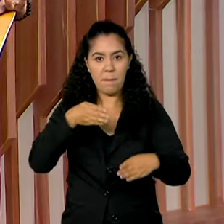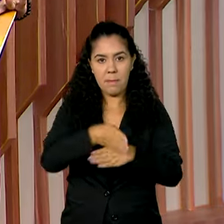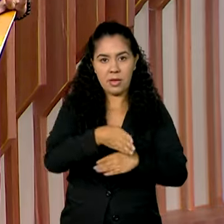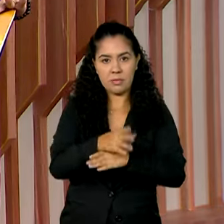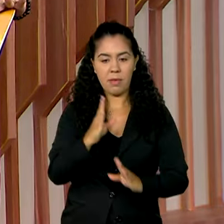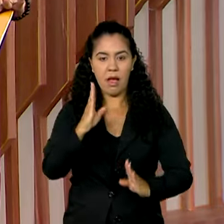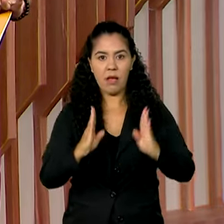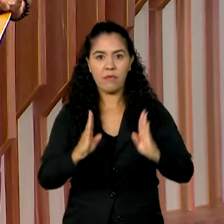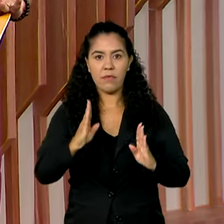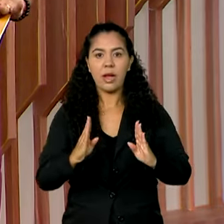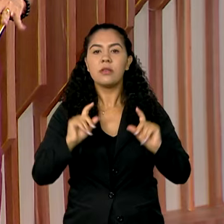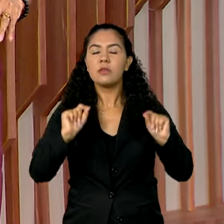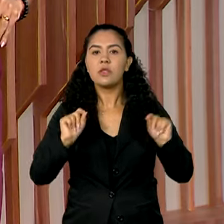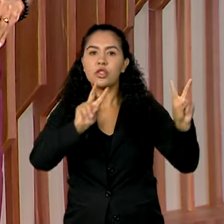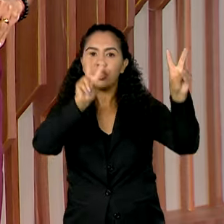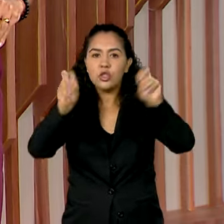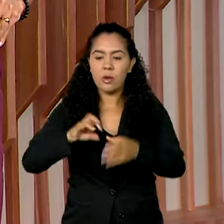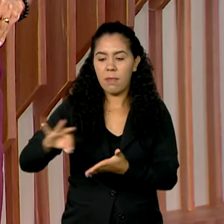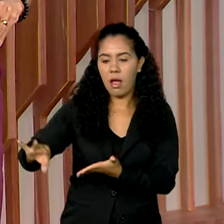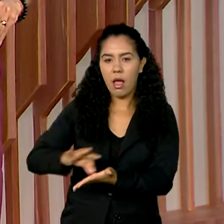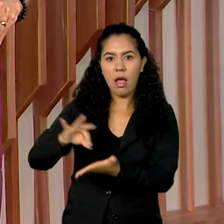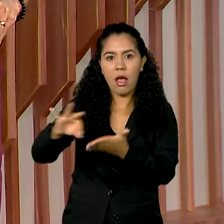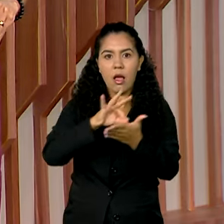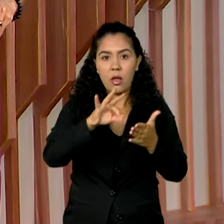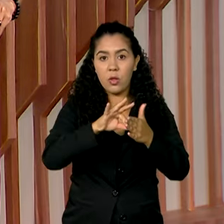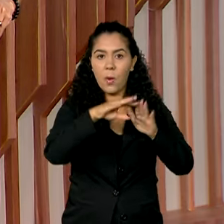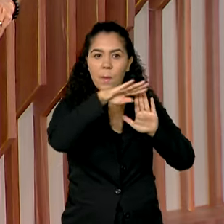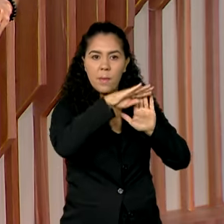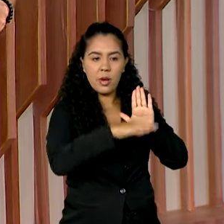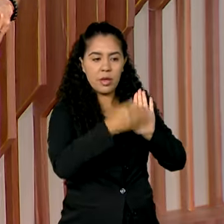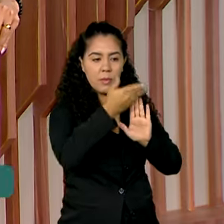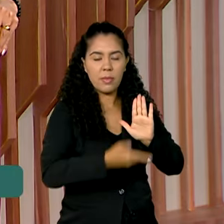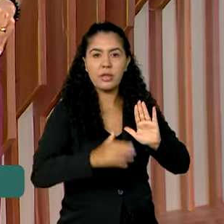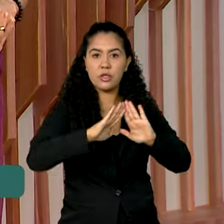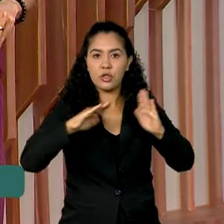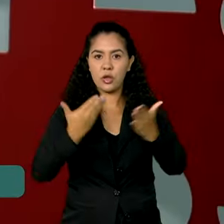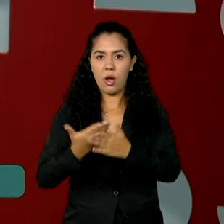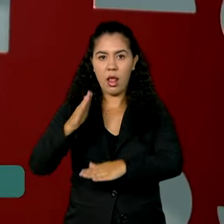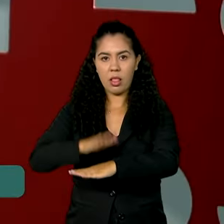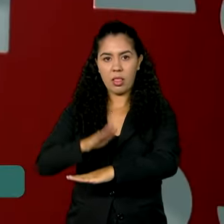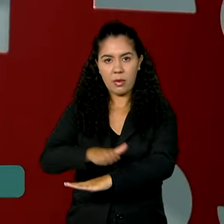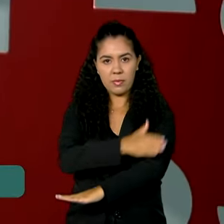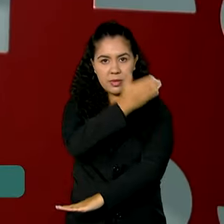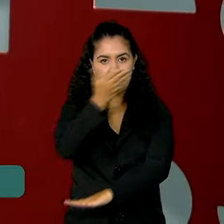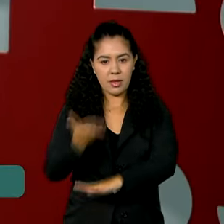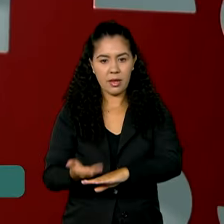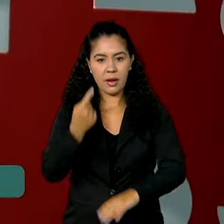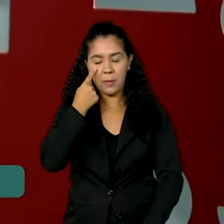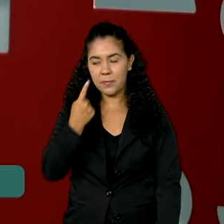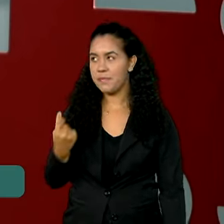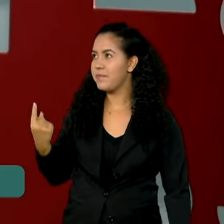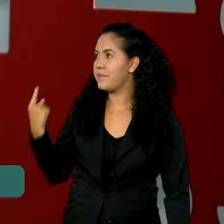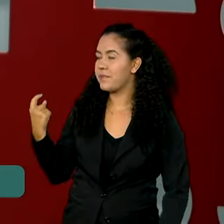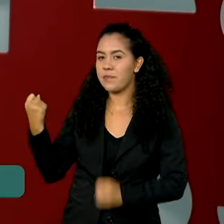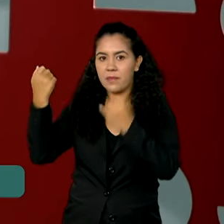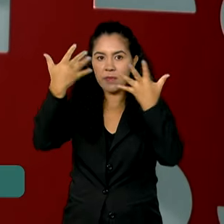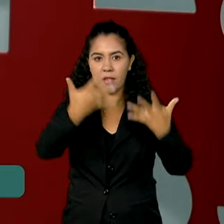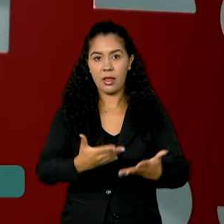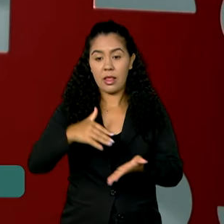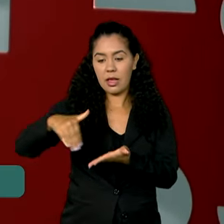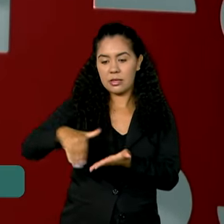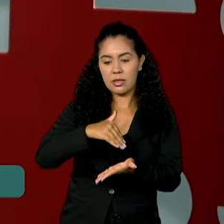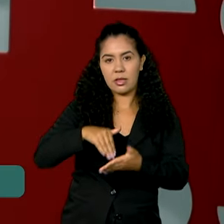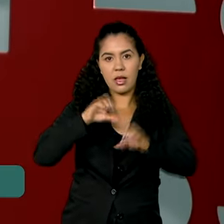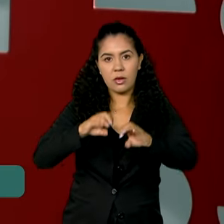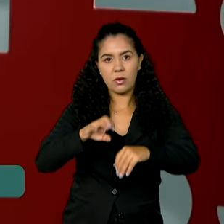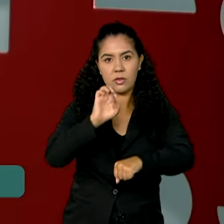redistribuição de matrículas do programa Escola em Tempo Integral. As matrículas redistribuídas são